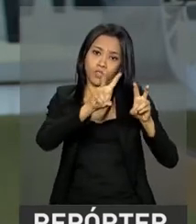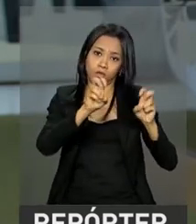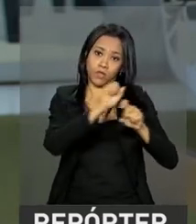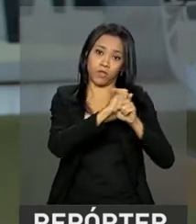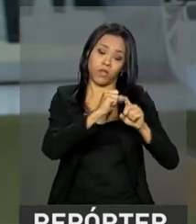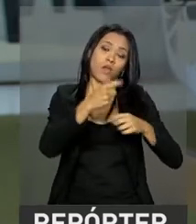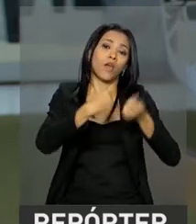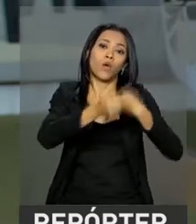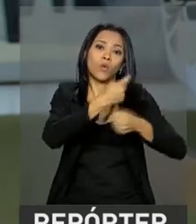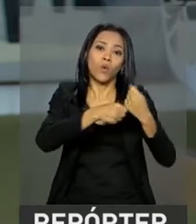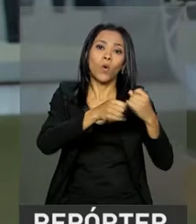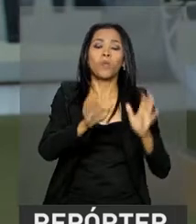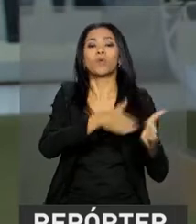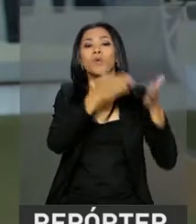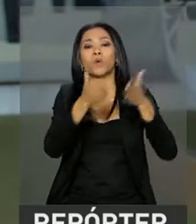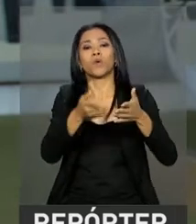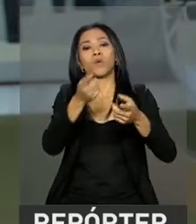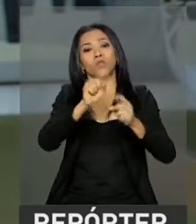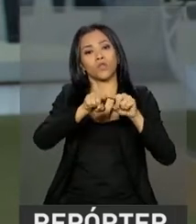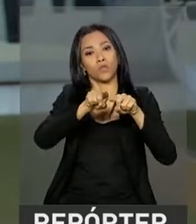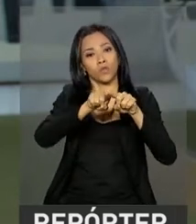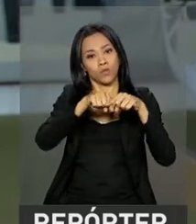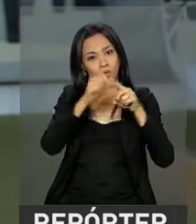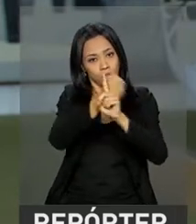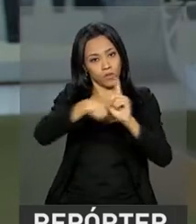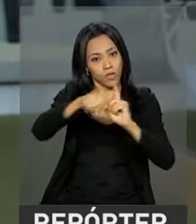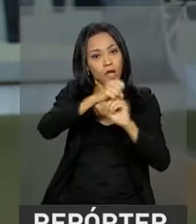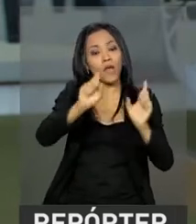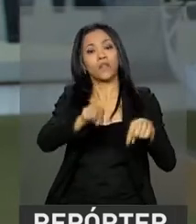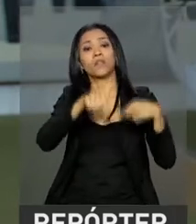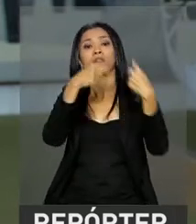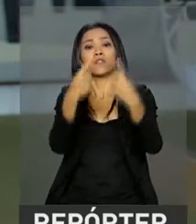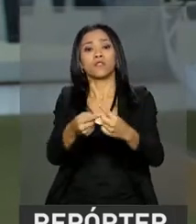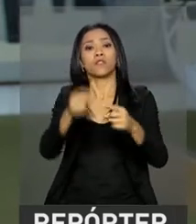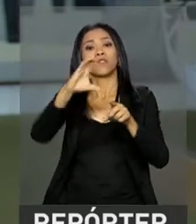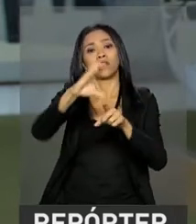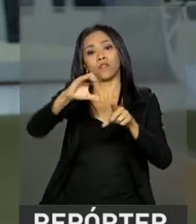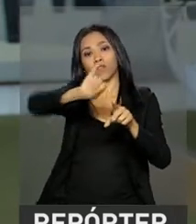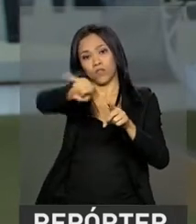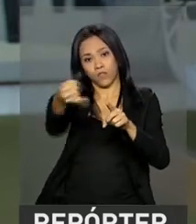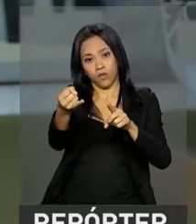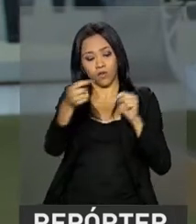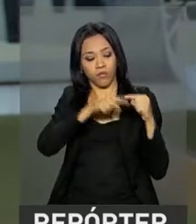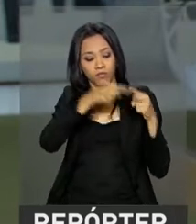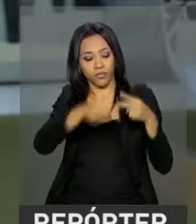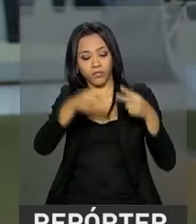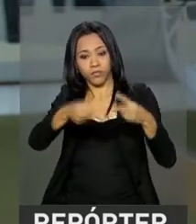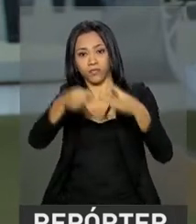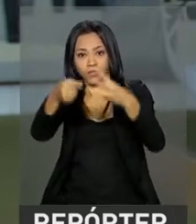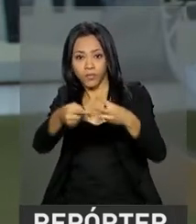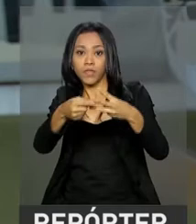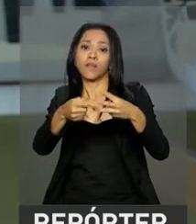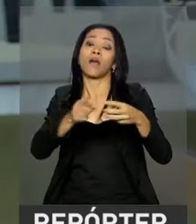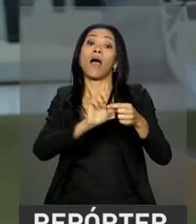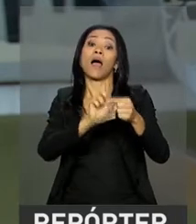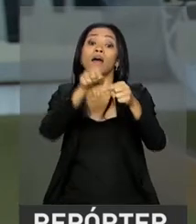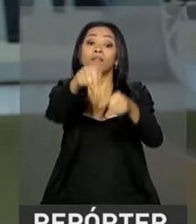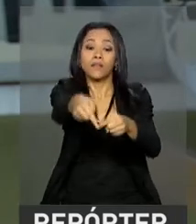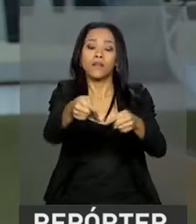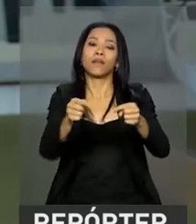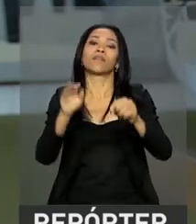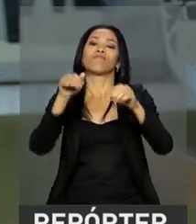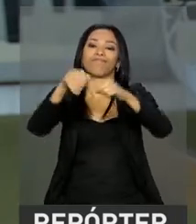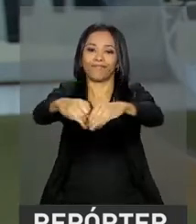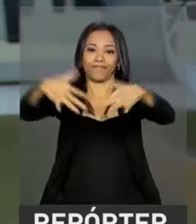tramitando na Comissão de Assuntos Sociais e ainda deve passar pela Comissão de Constituição e Justiça do Senado, antes de seguir para o plenário